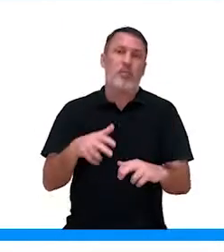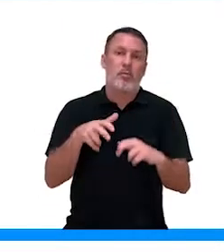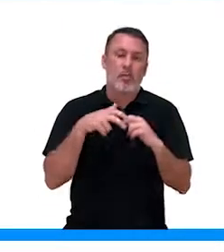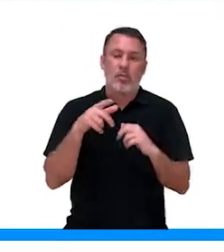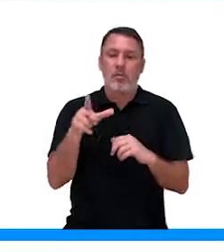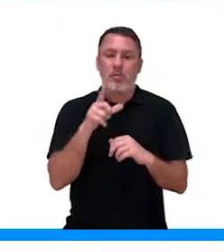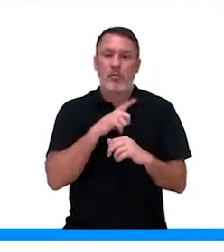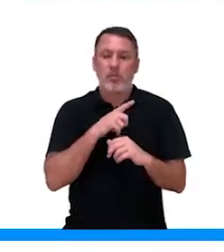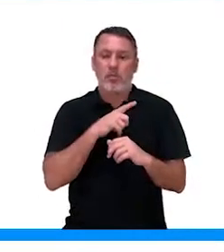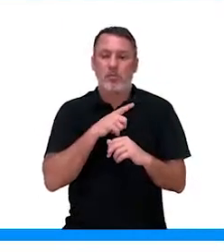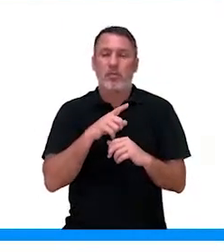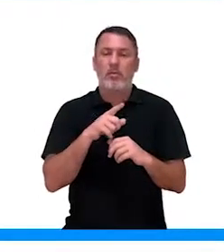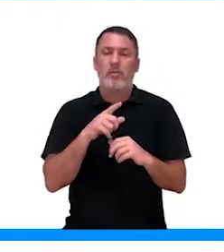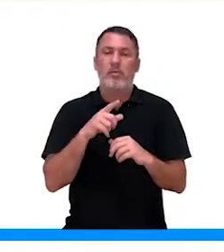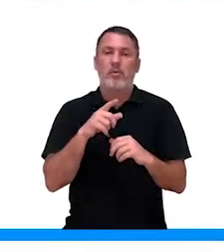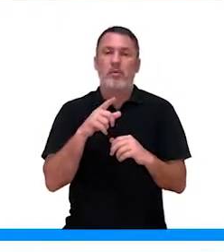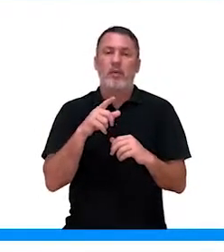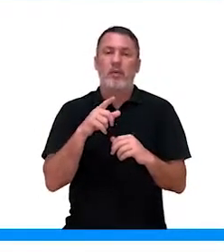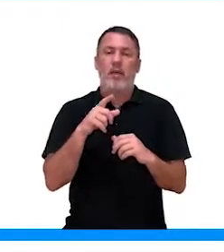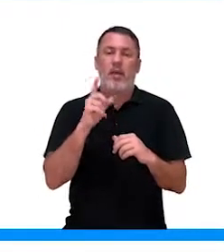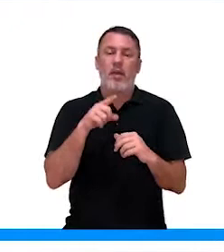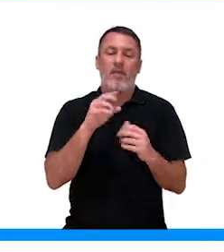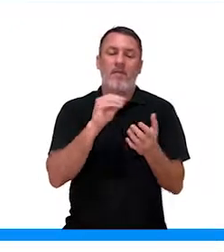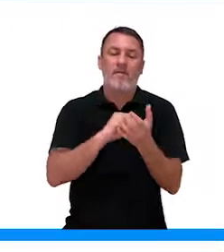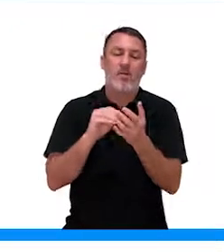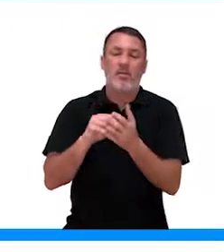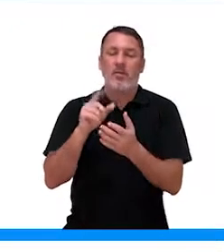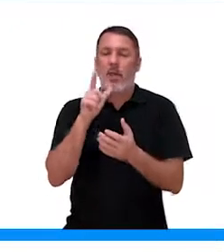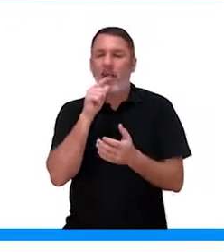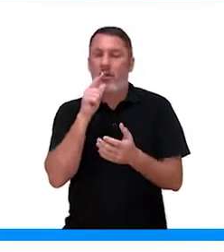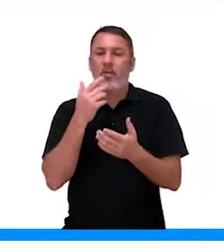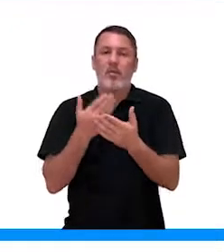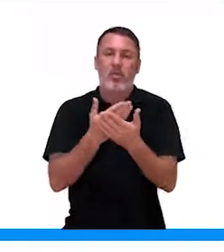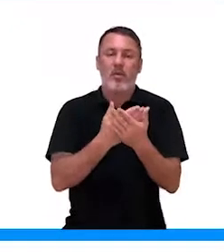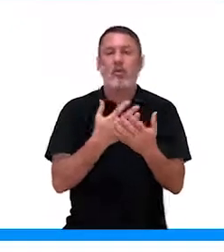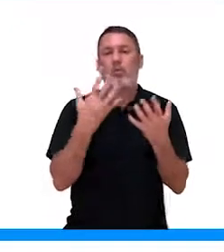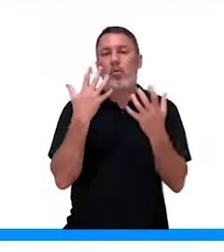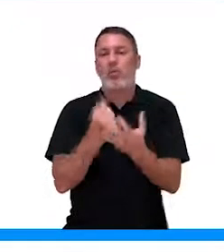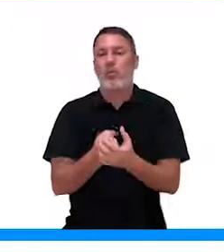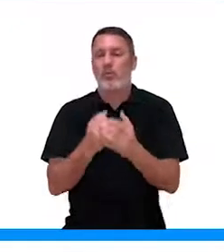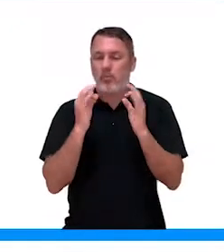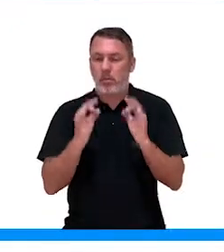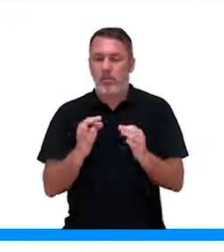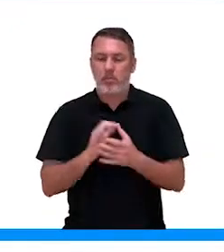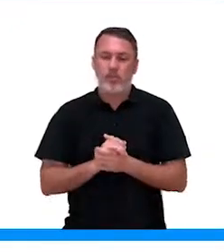Por isso que deficiência hídrica, planta sem água, acaba morrendo.